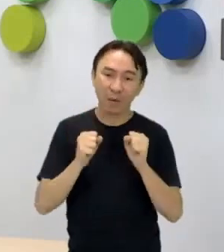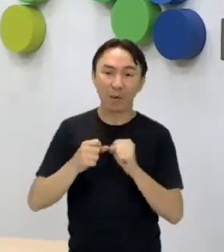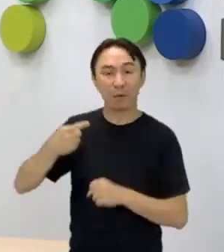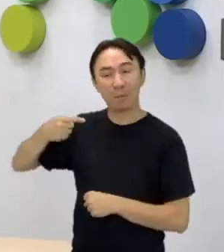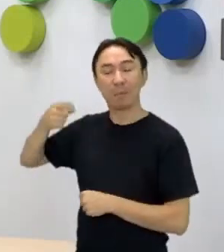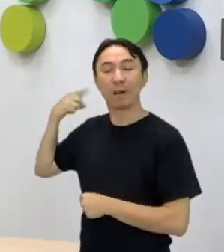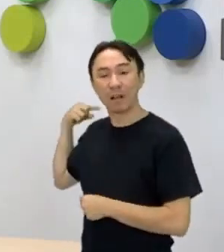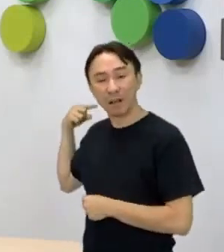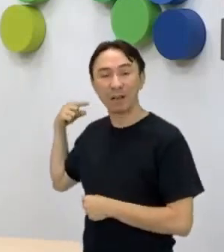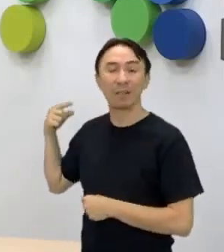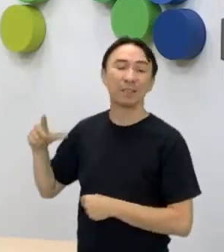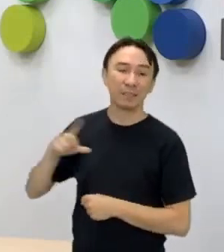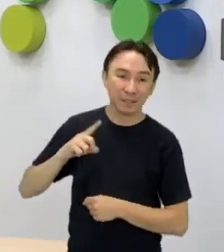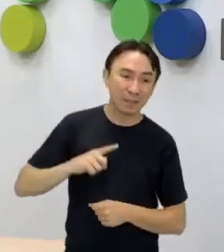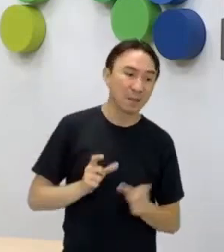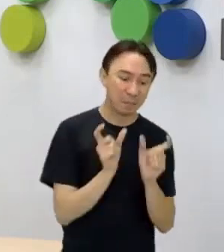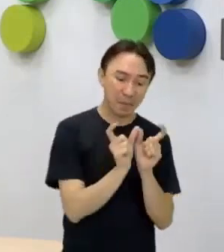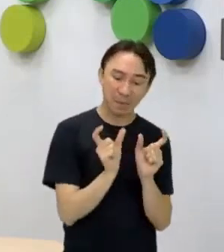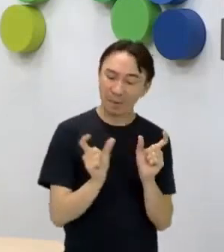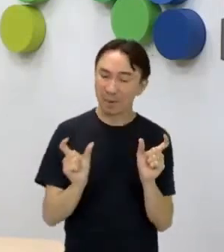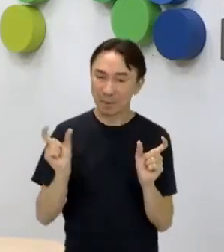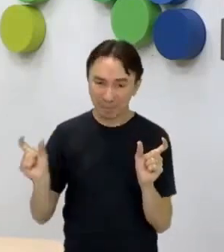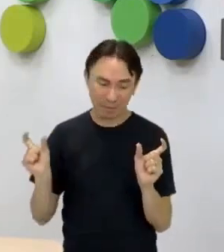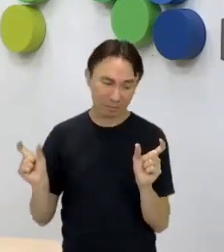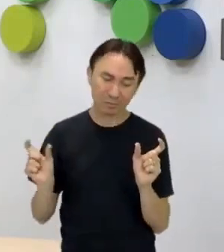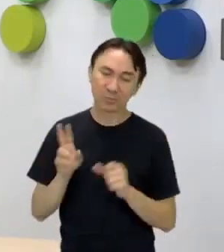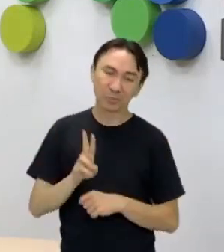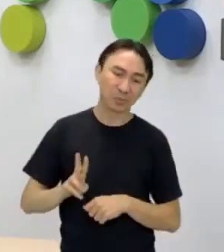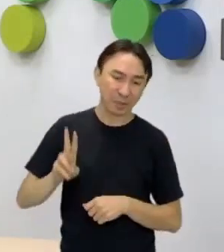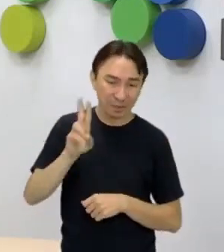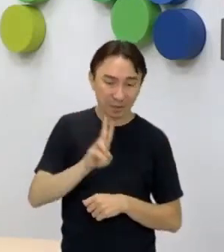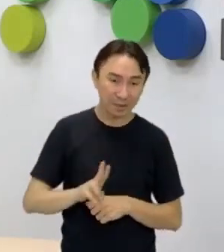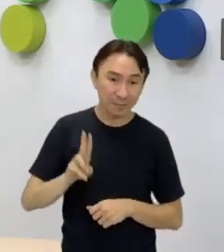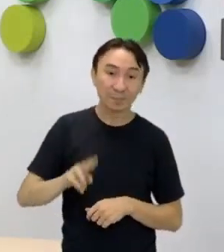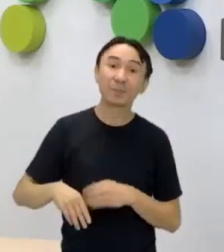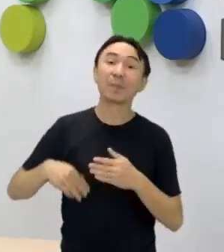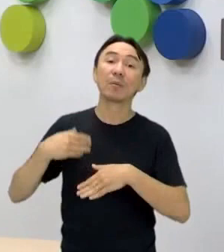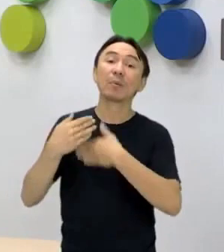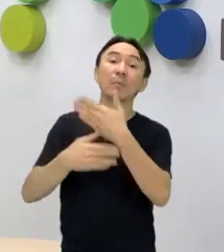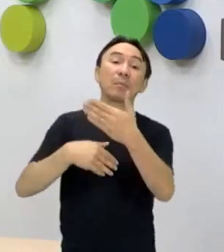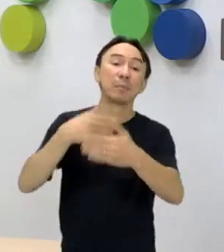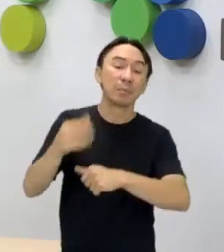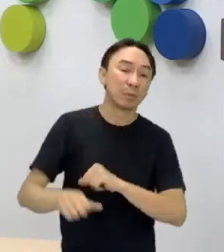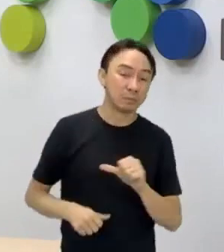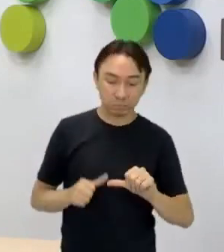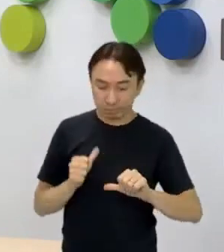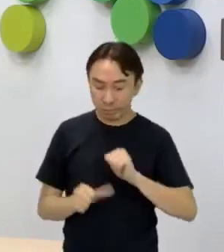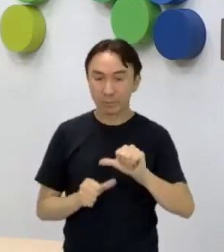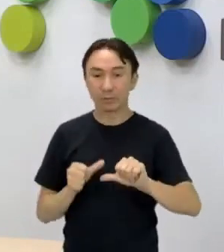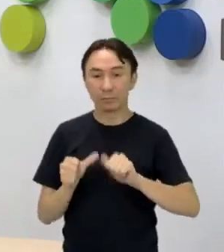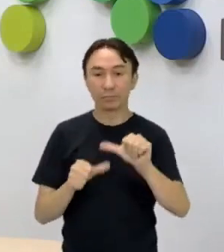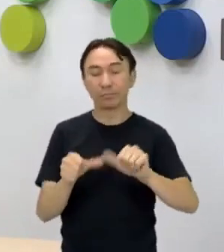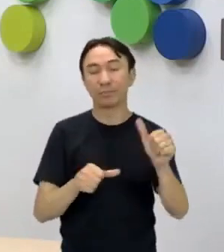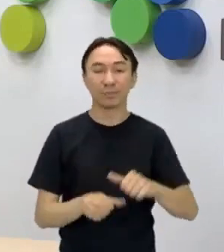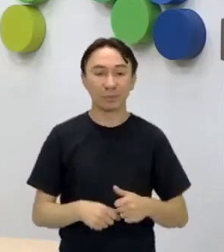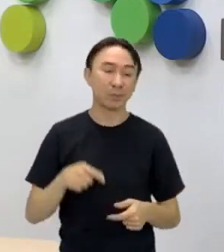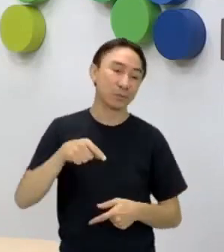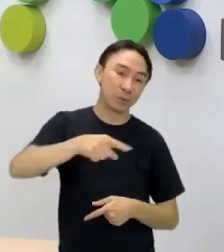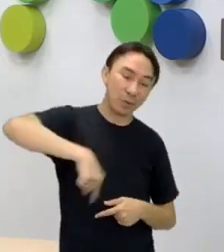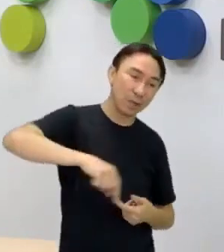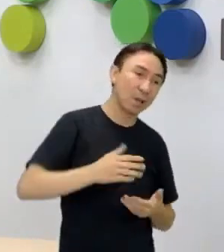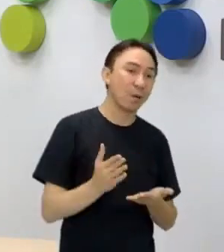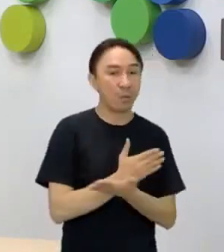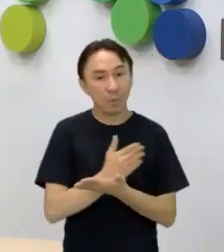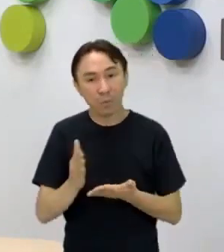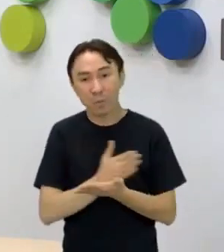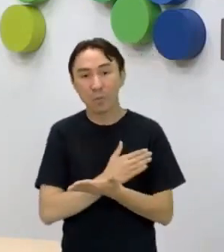léxico que se usava, né? Aí o contexto de circulação é outro. Então ao contexto de circulação a gente adapta algumas palavras